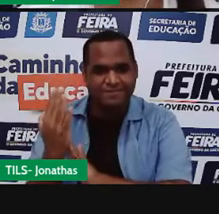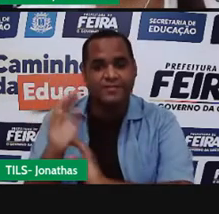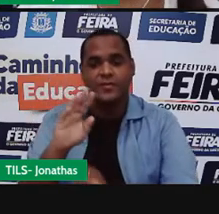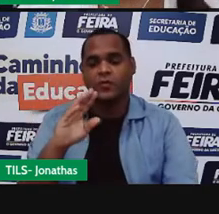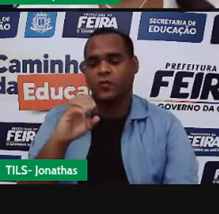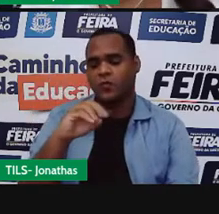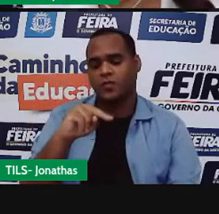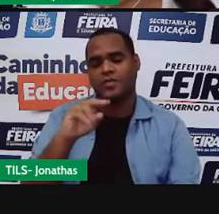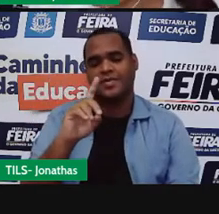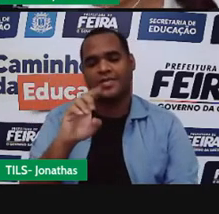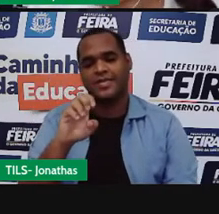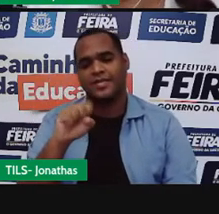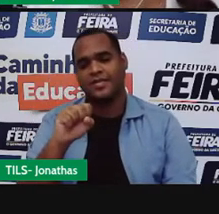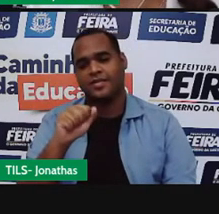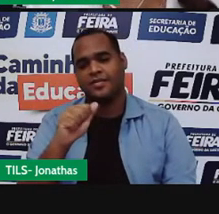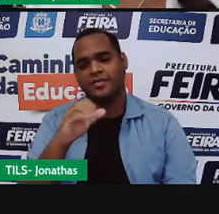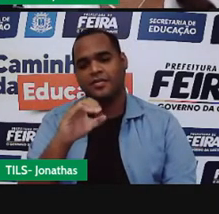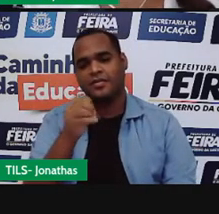condensação.